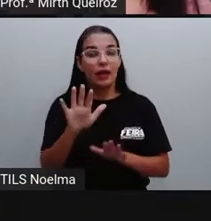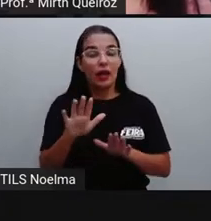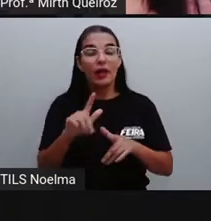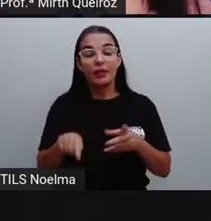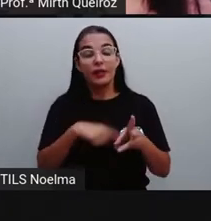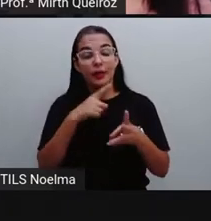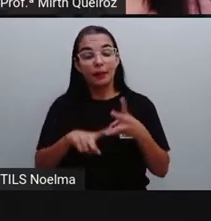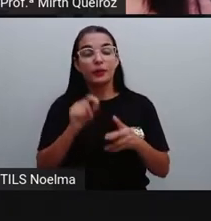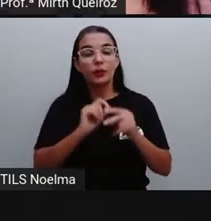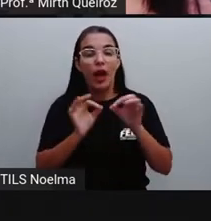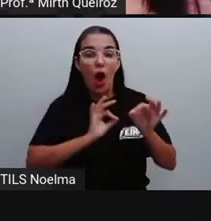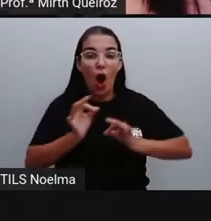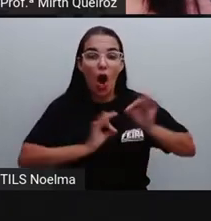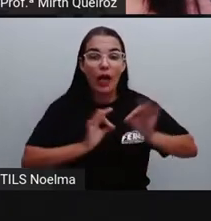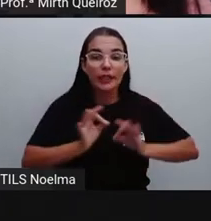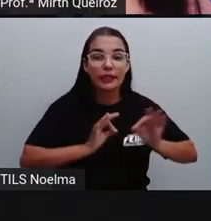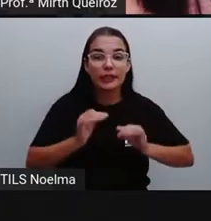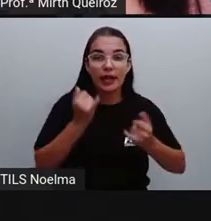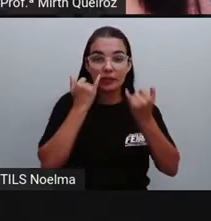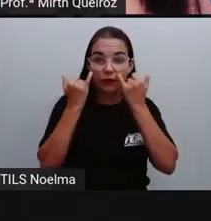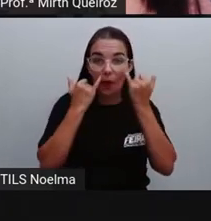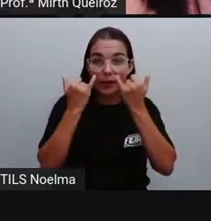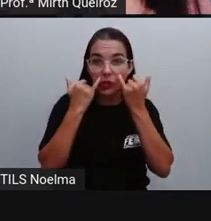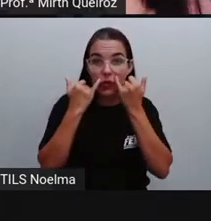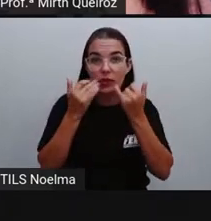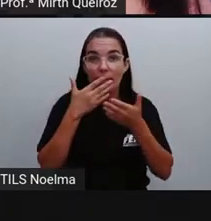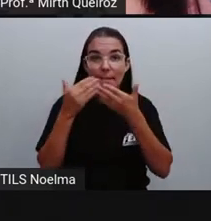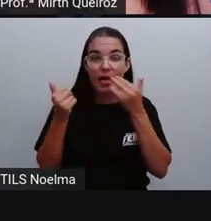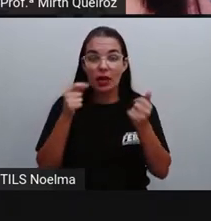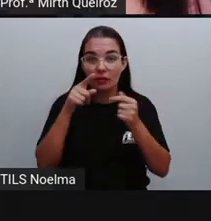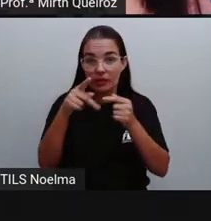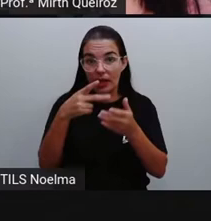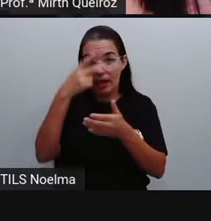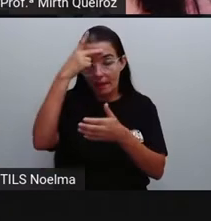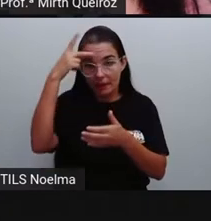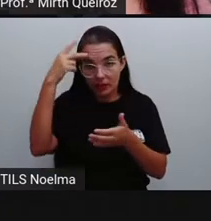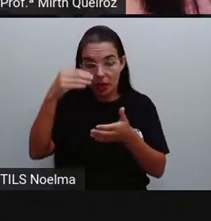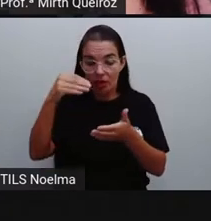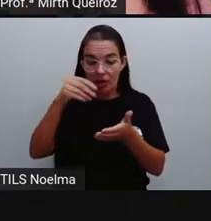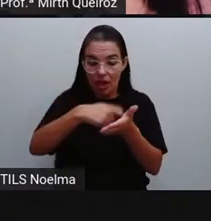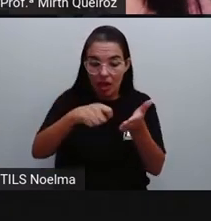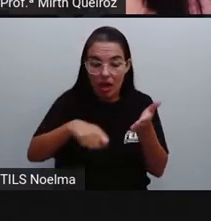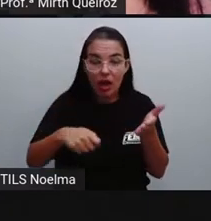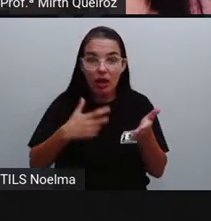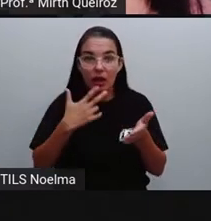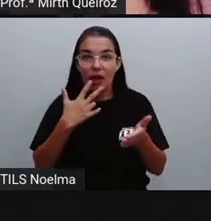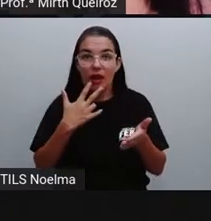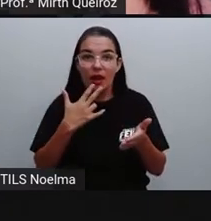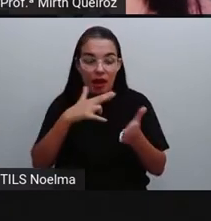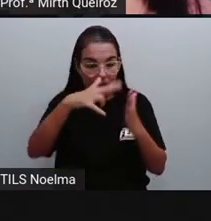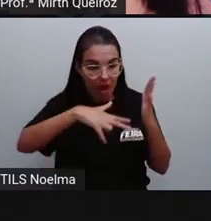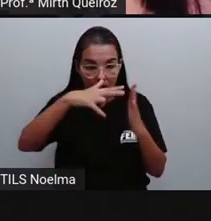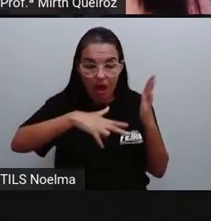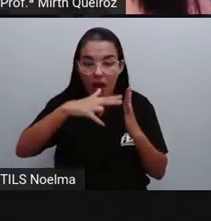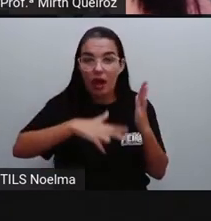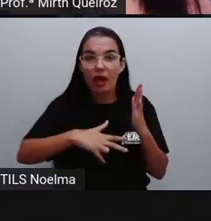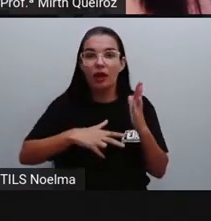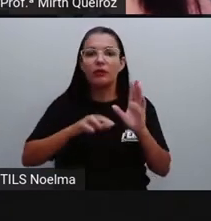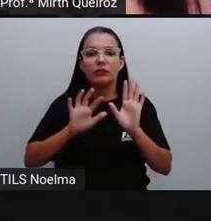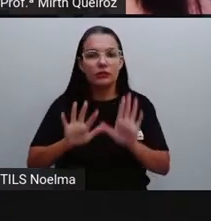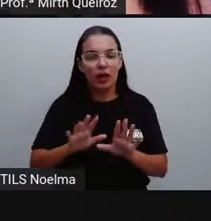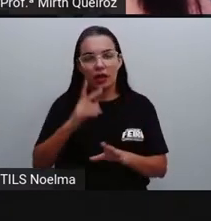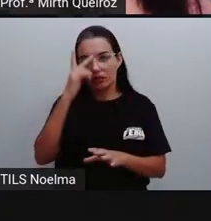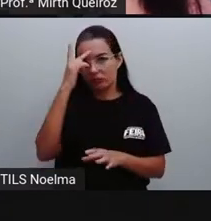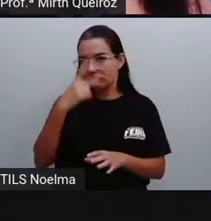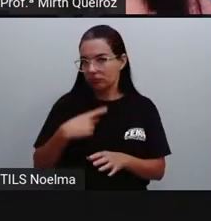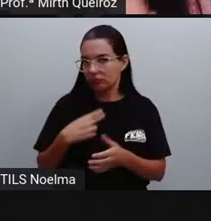modo que seja mais significativo, interessante, as pessoas que estão envolvidas ali. Embora se trate de uma carta de